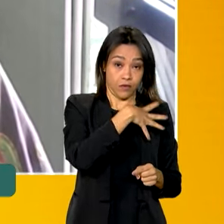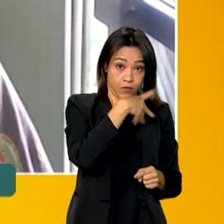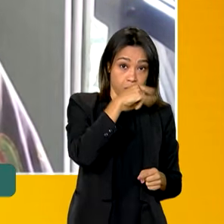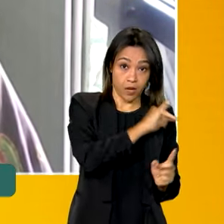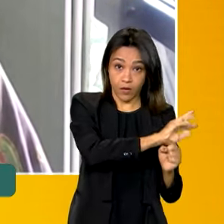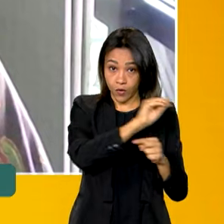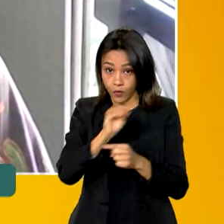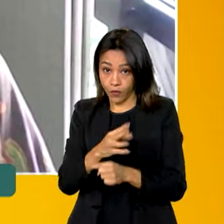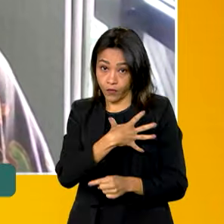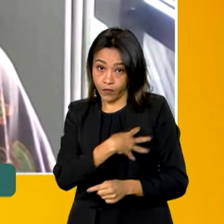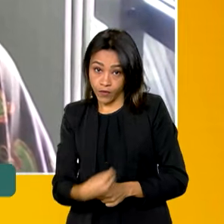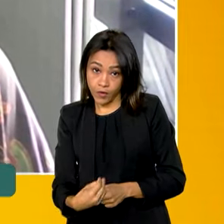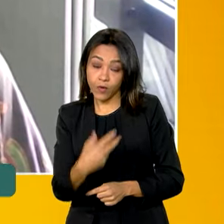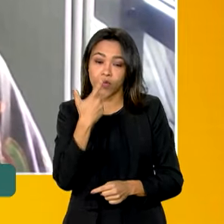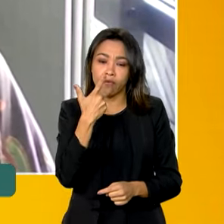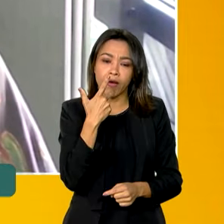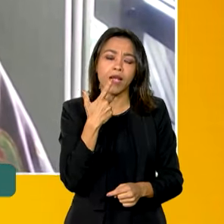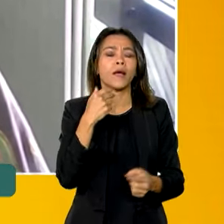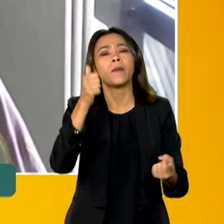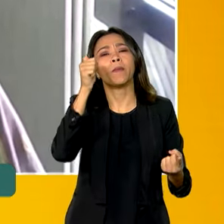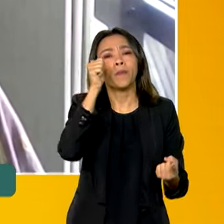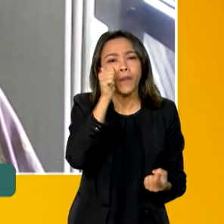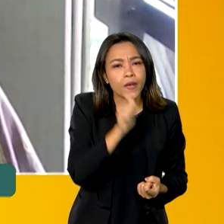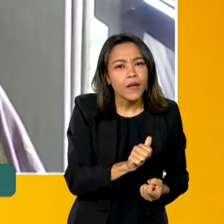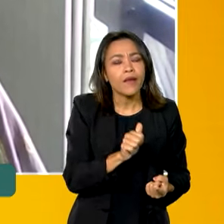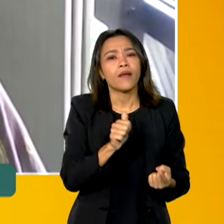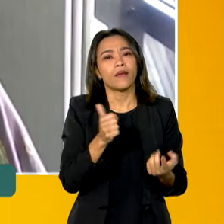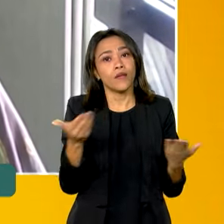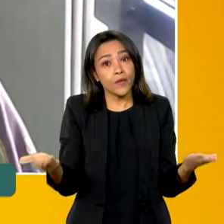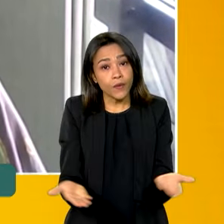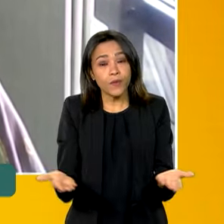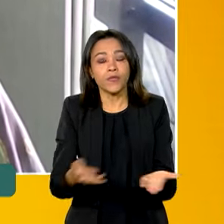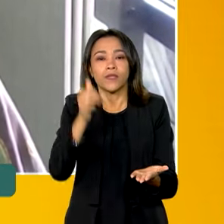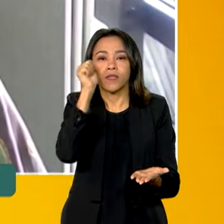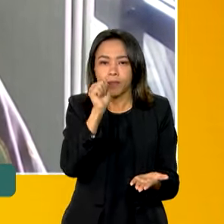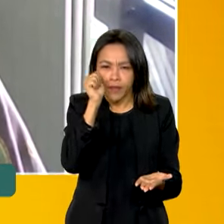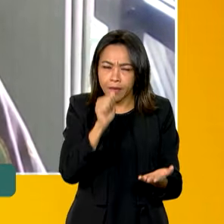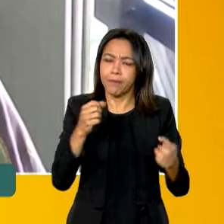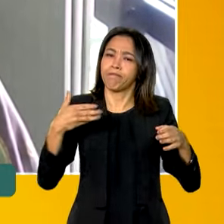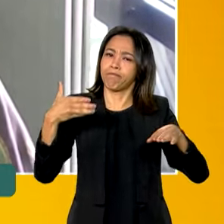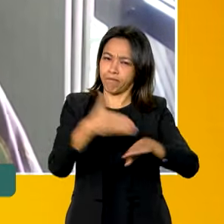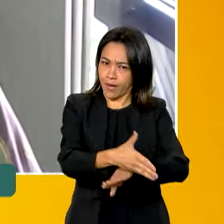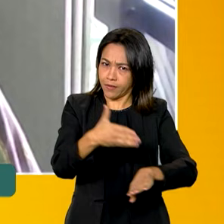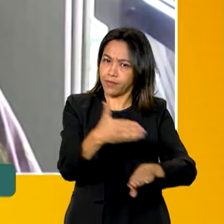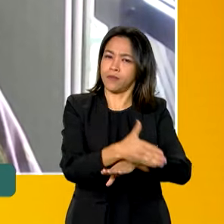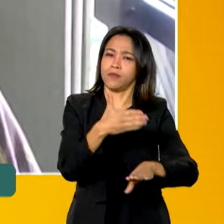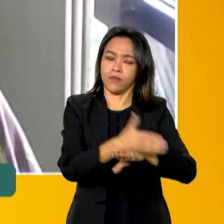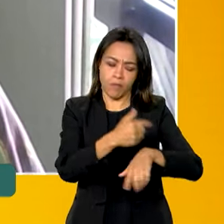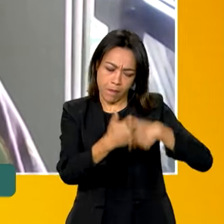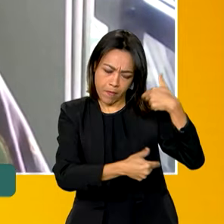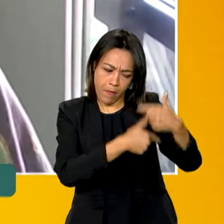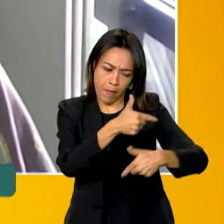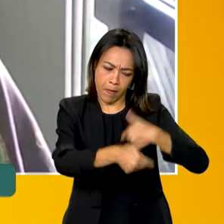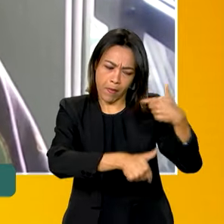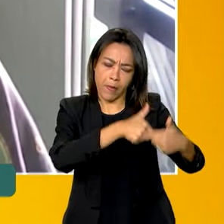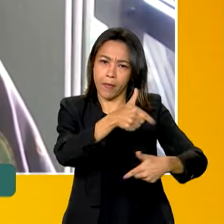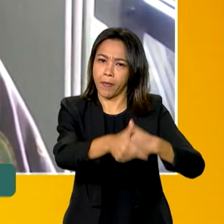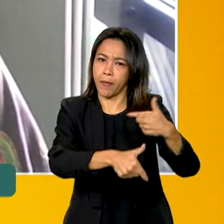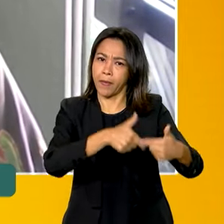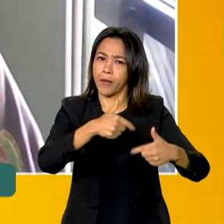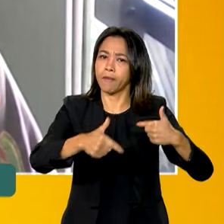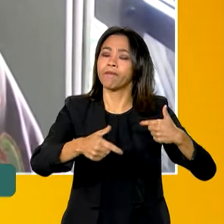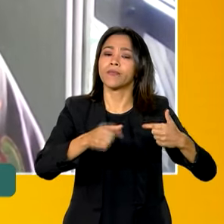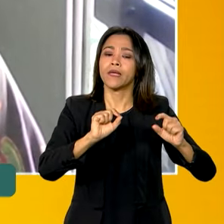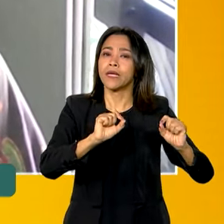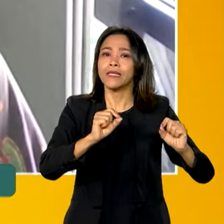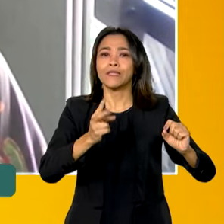família, a gente diz mulher, e hoje a mulher participa ativamente do mercado de trabalho, não pode